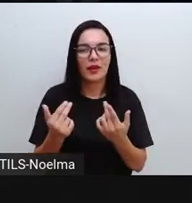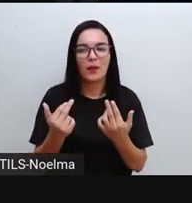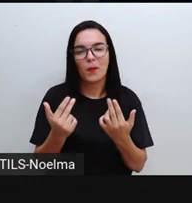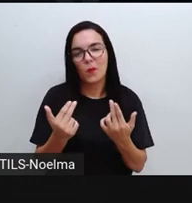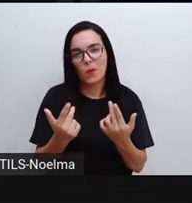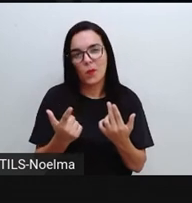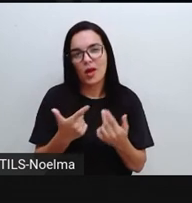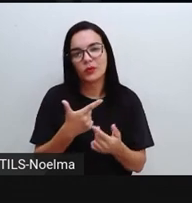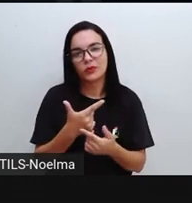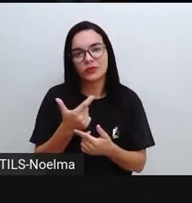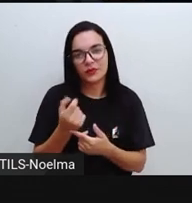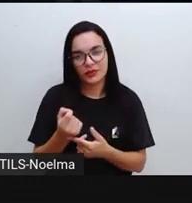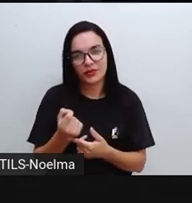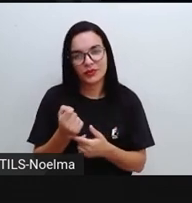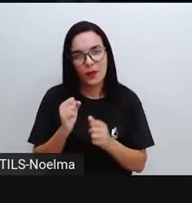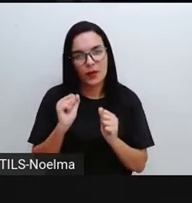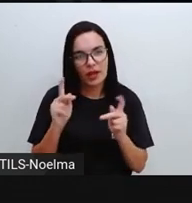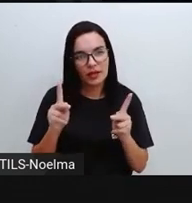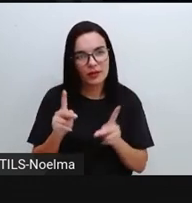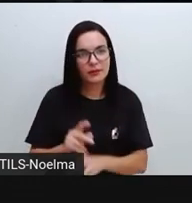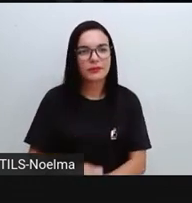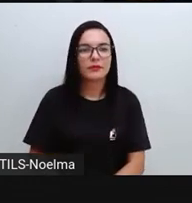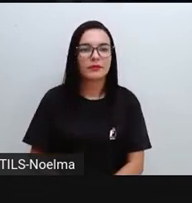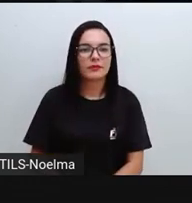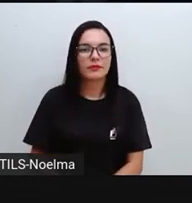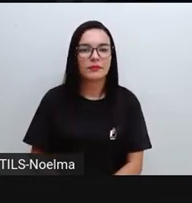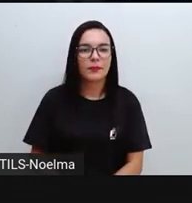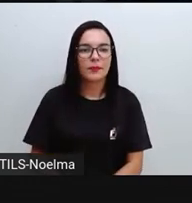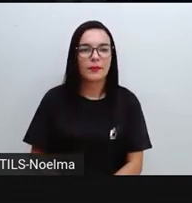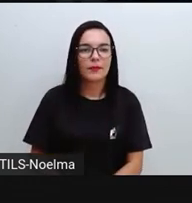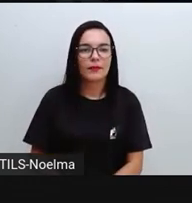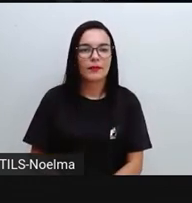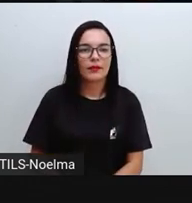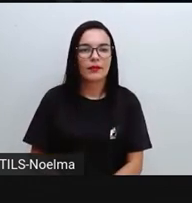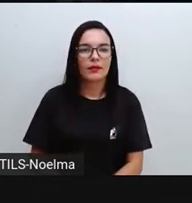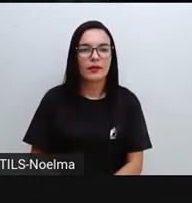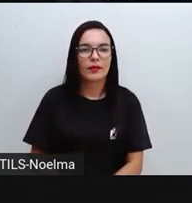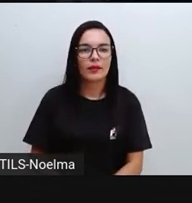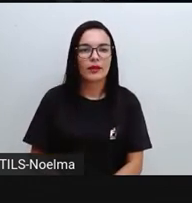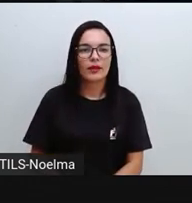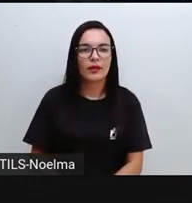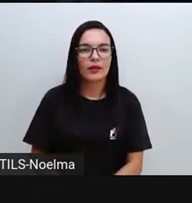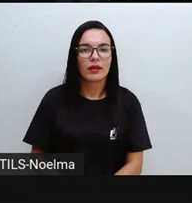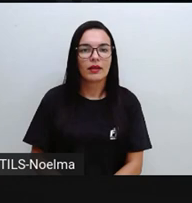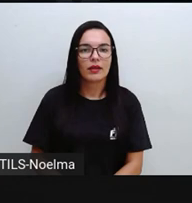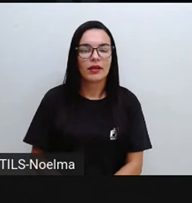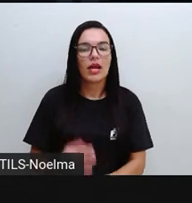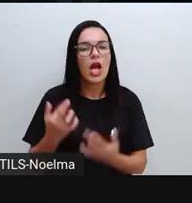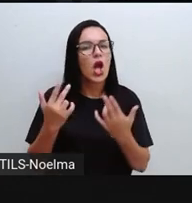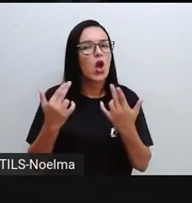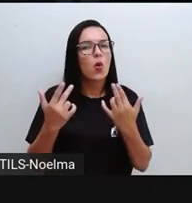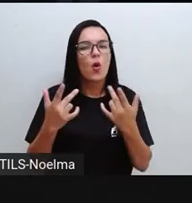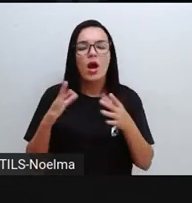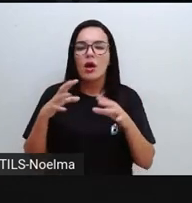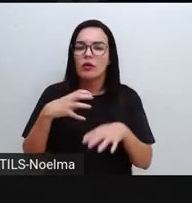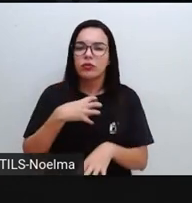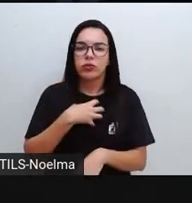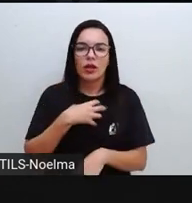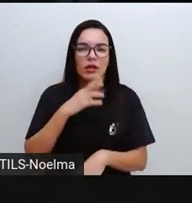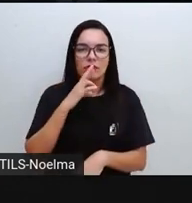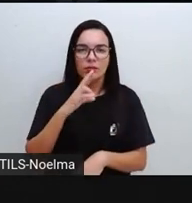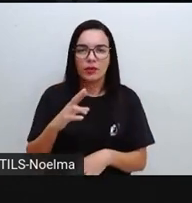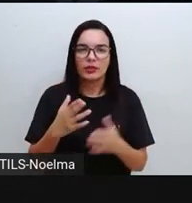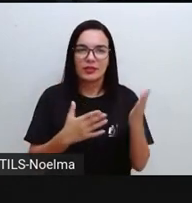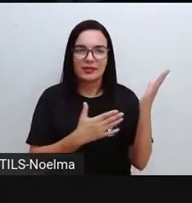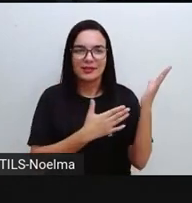aí do 20, tá bom? Então, estratégias diferentes, mas é a mesma resolução, tá?